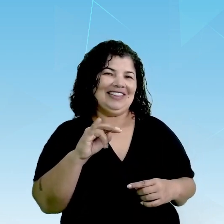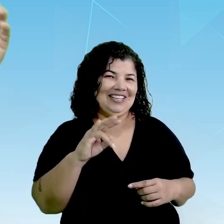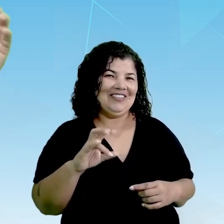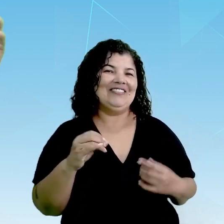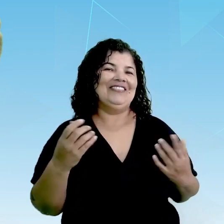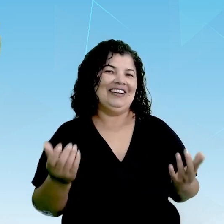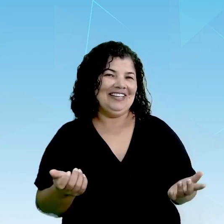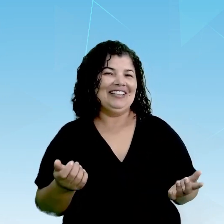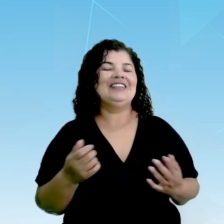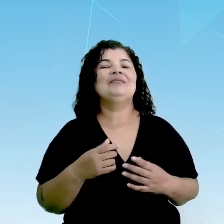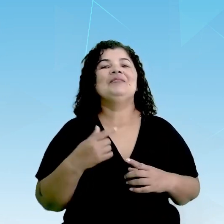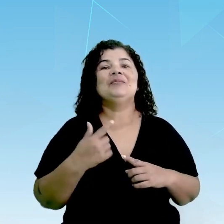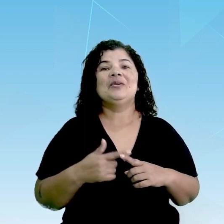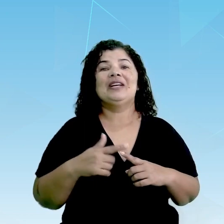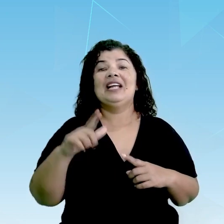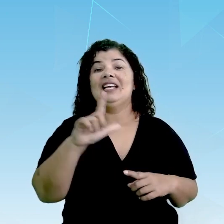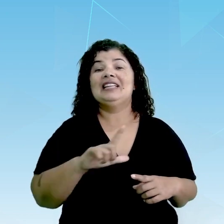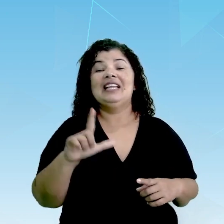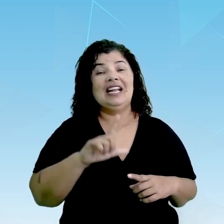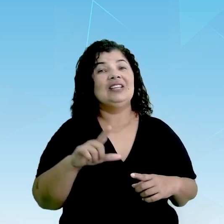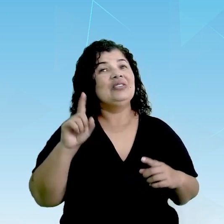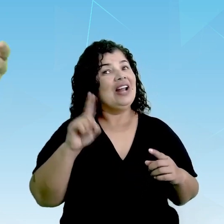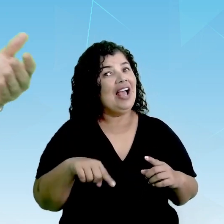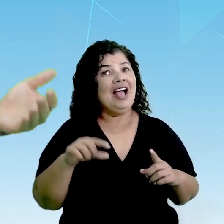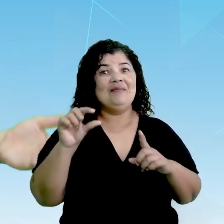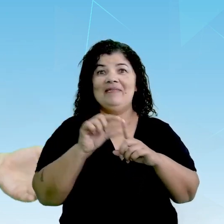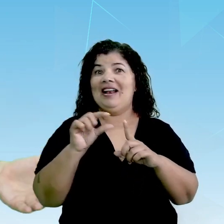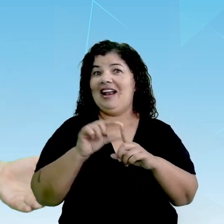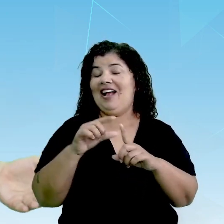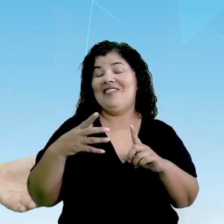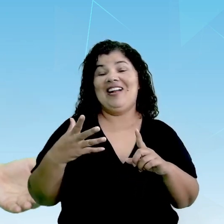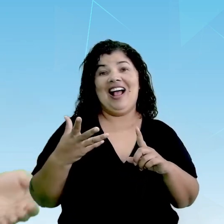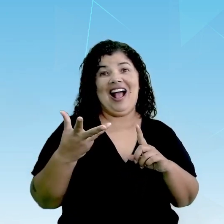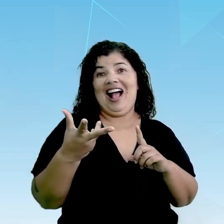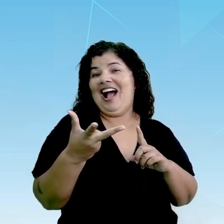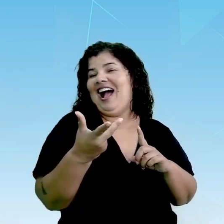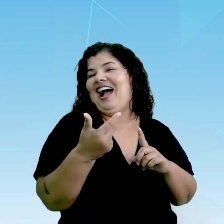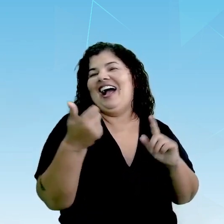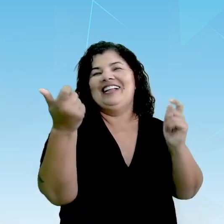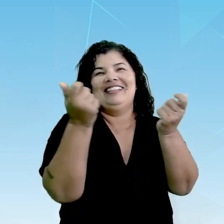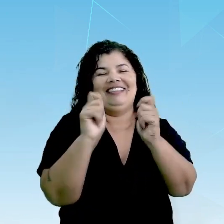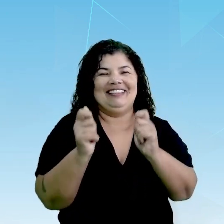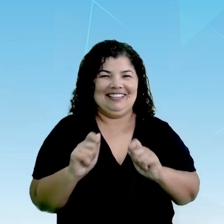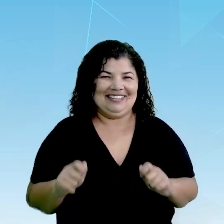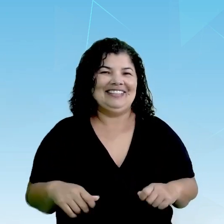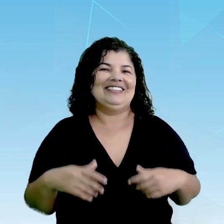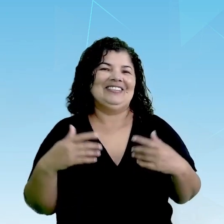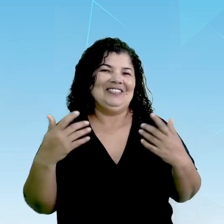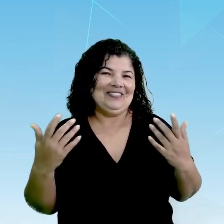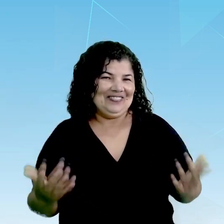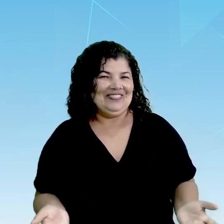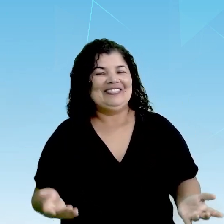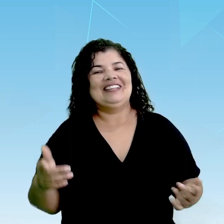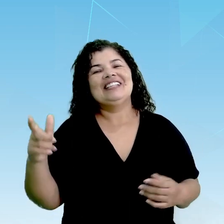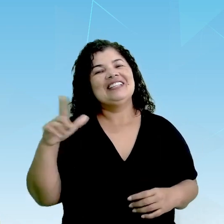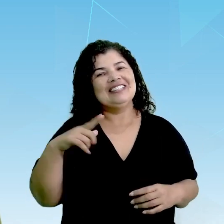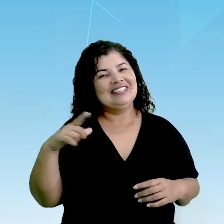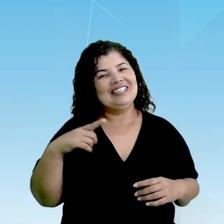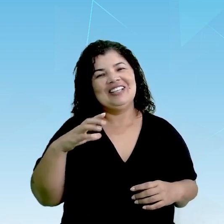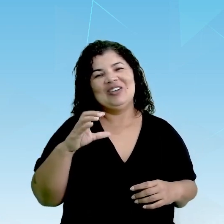aprender que a literatura é a arte da palavra. Se ela é a arte da palavra, ela é predominantemente